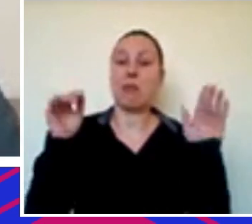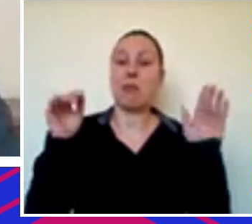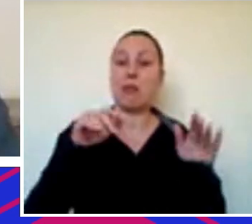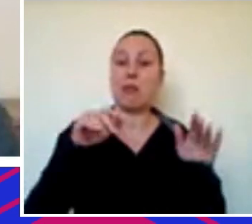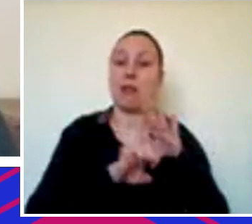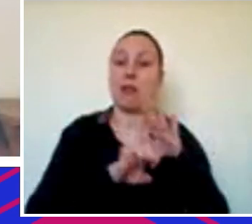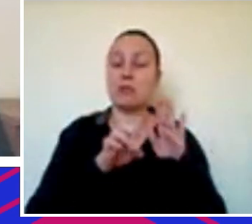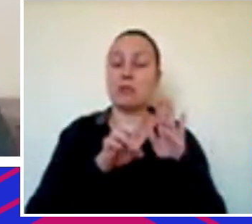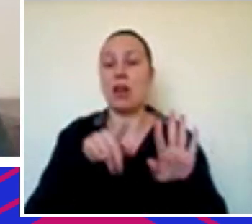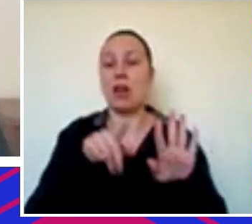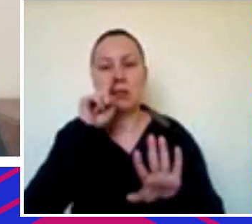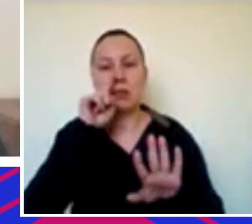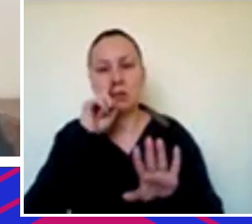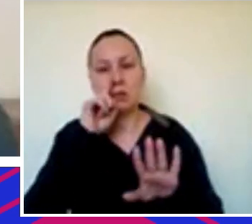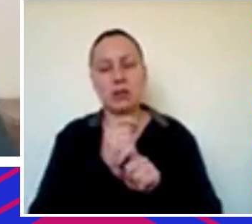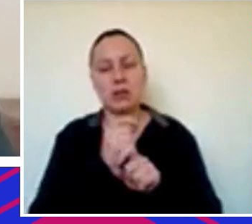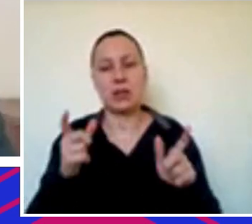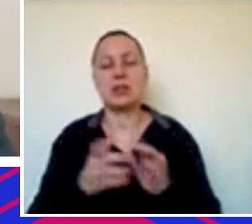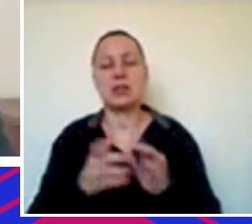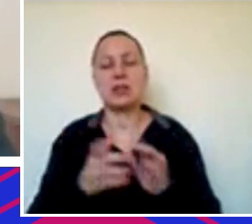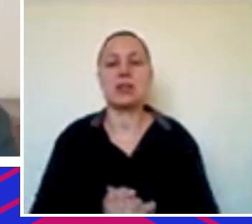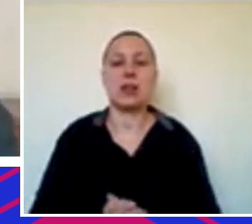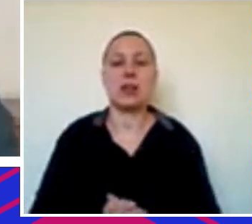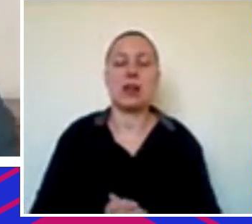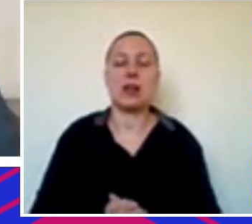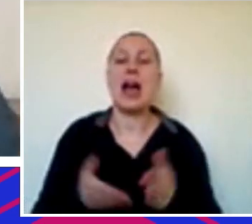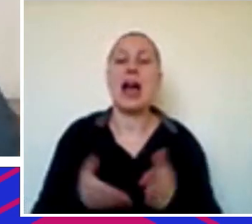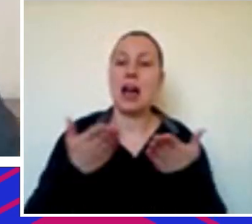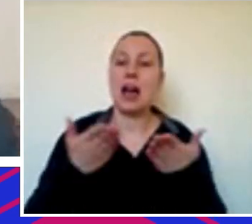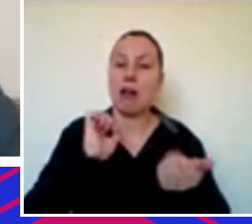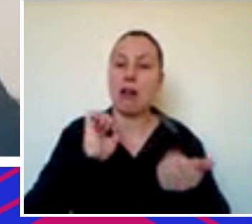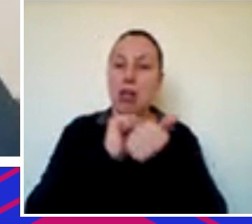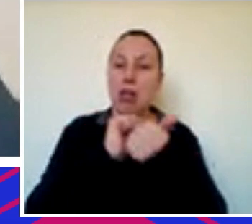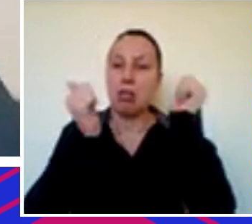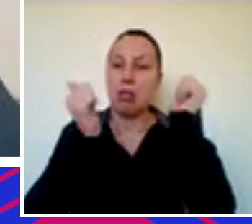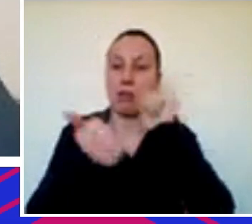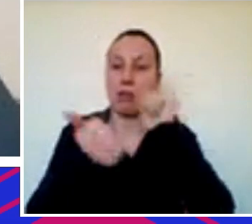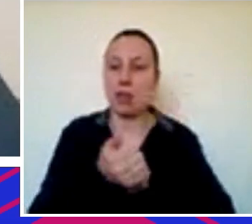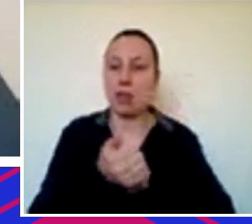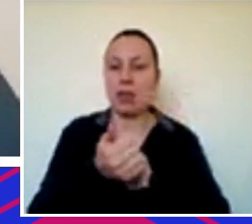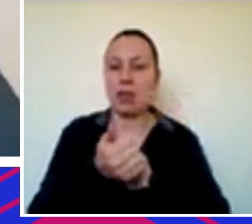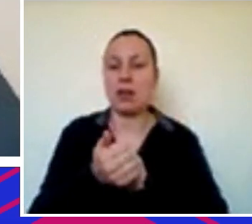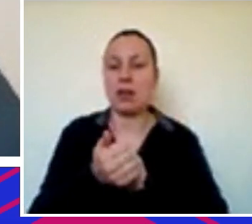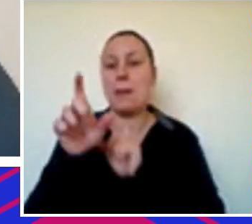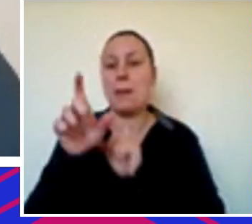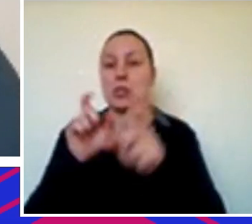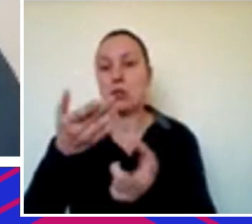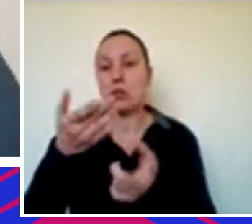muito grande acho que vai ter um período agora de adequação as pessoas entendendo o que funciona